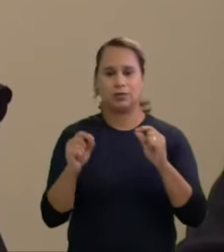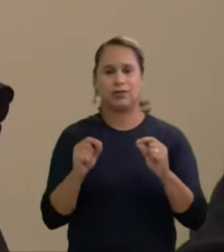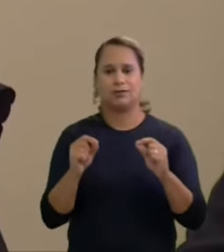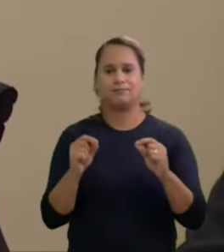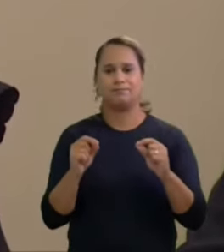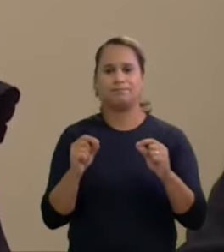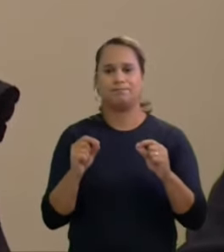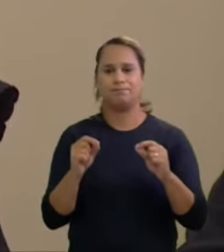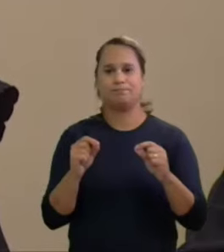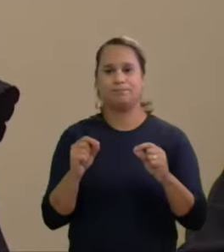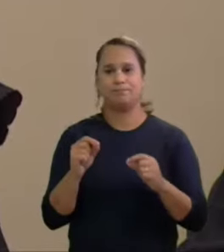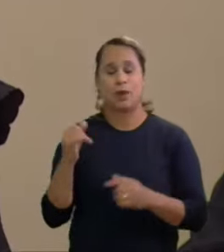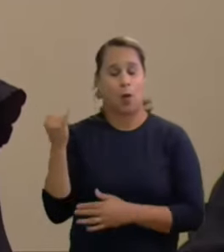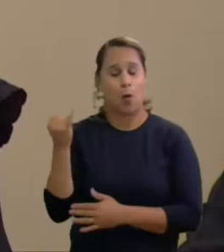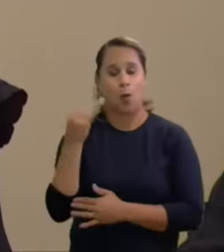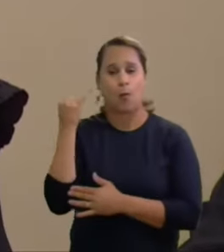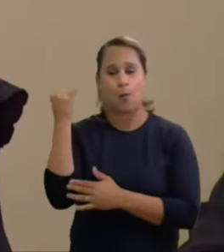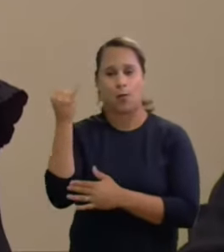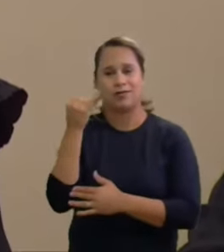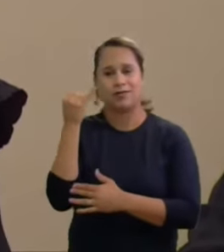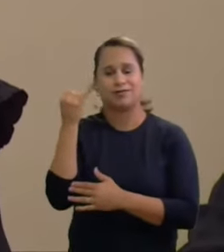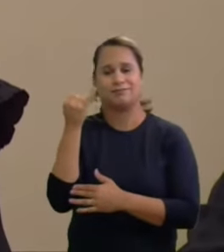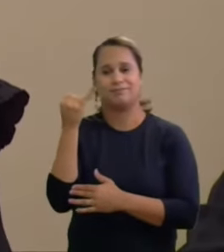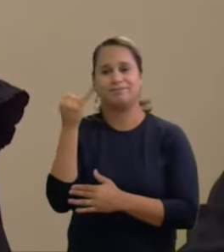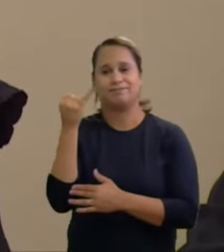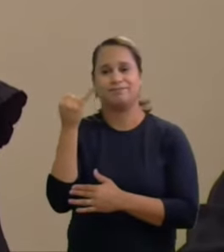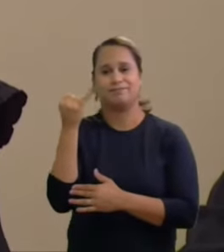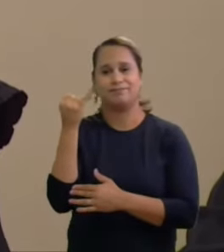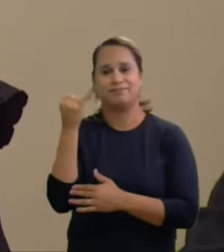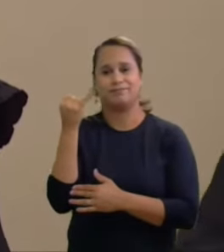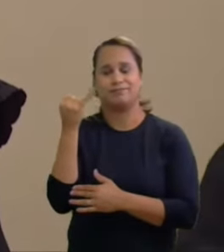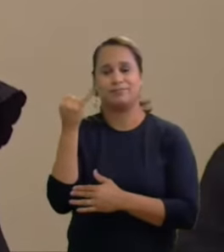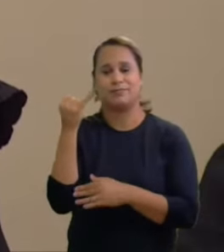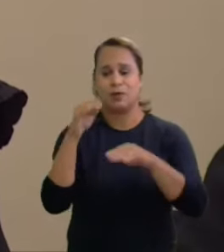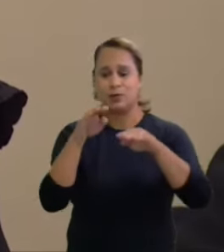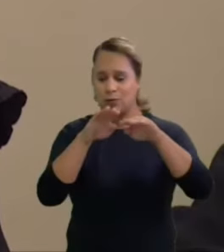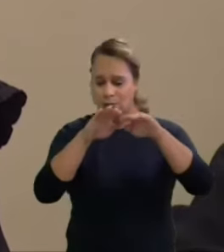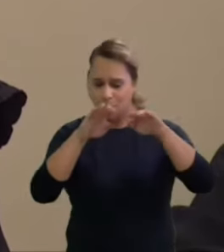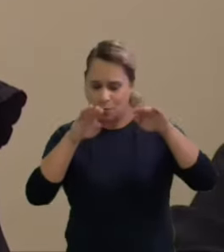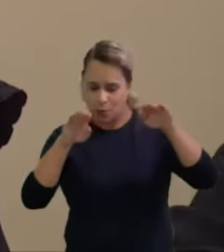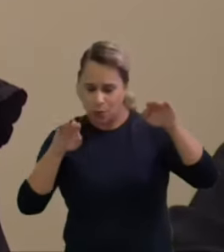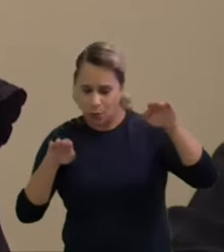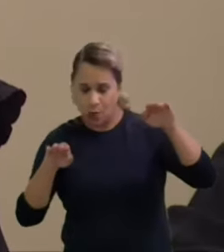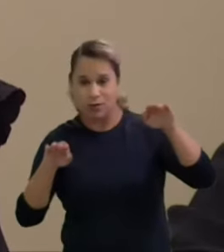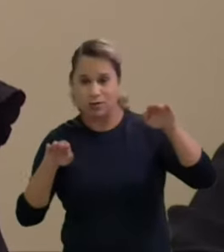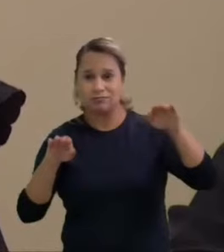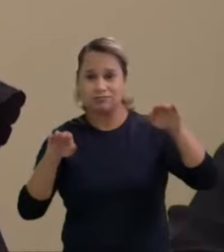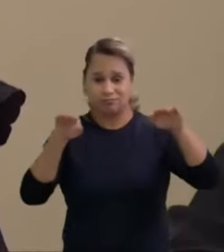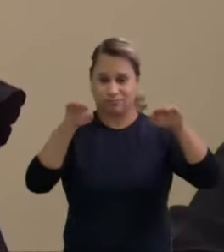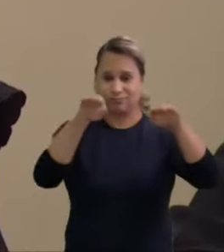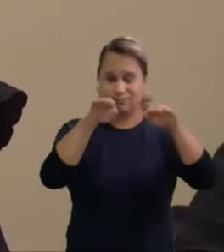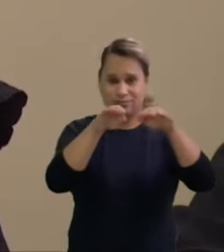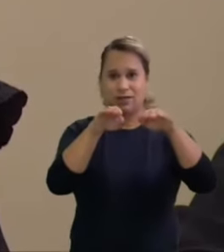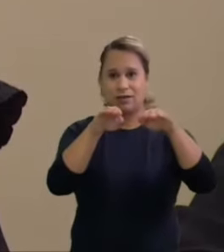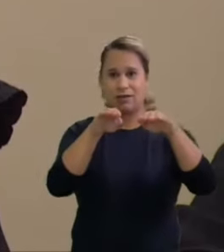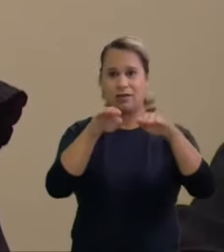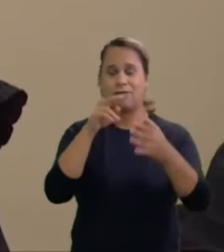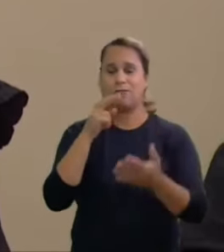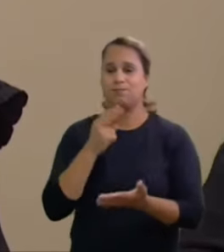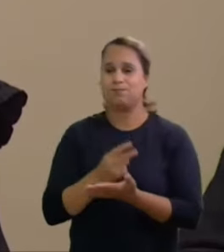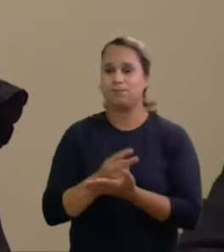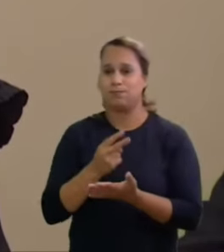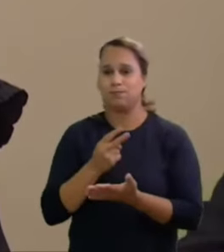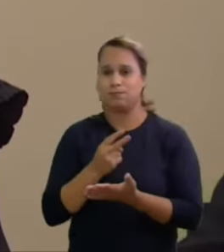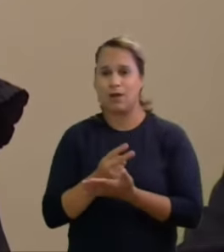independência significa equidistância do juiz em relação às partes sendo vedado ao magistrado